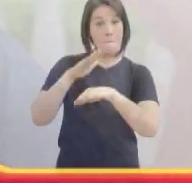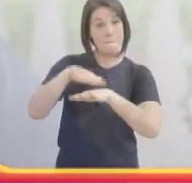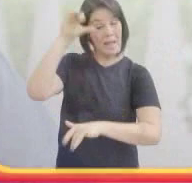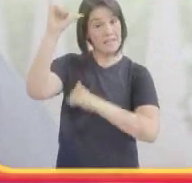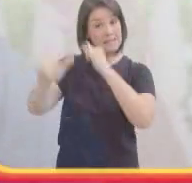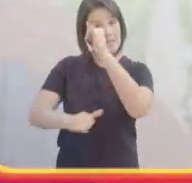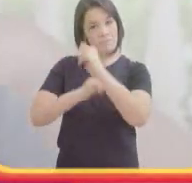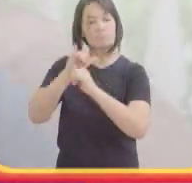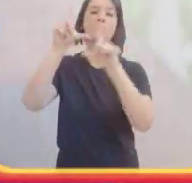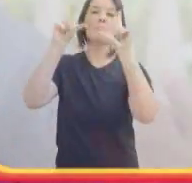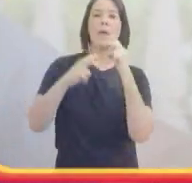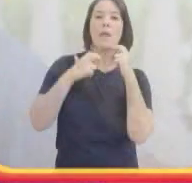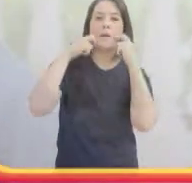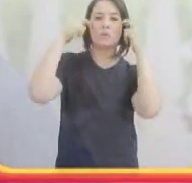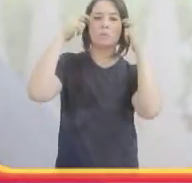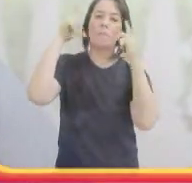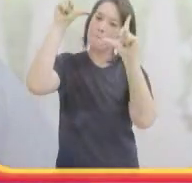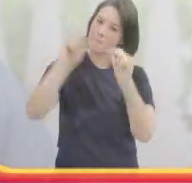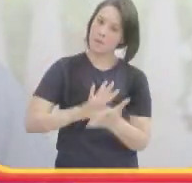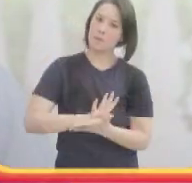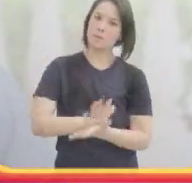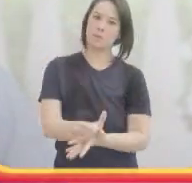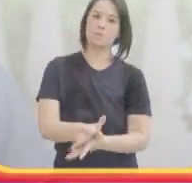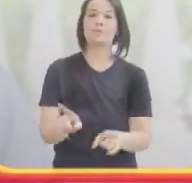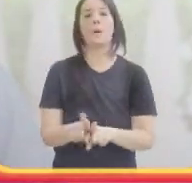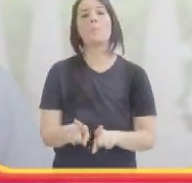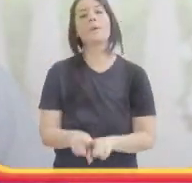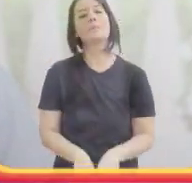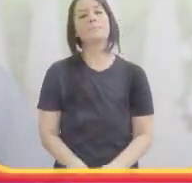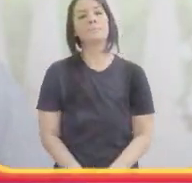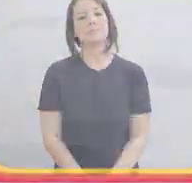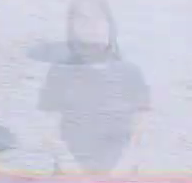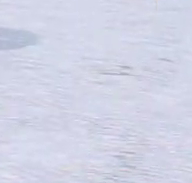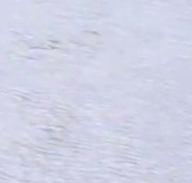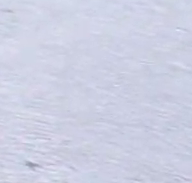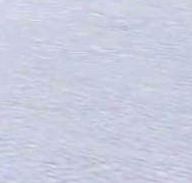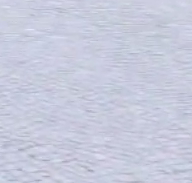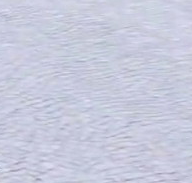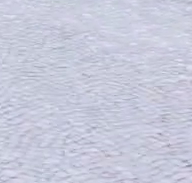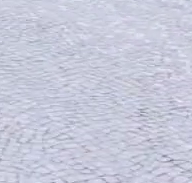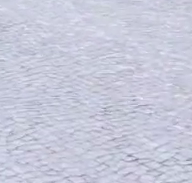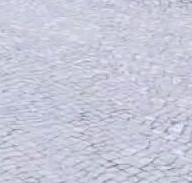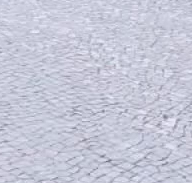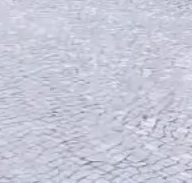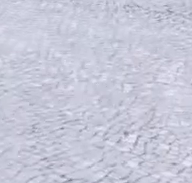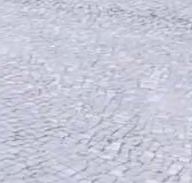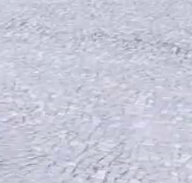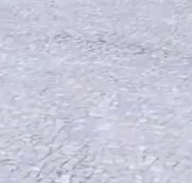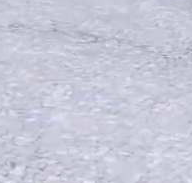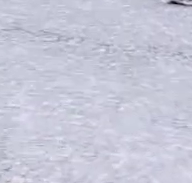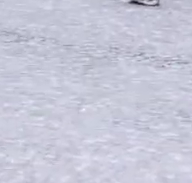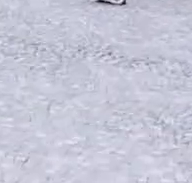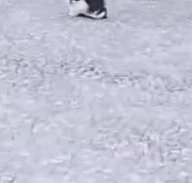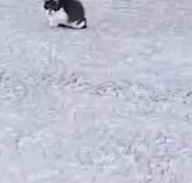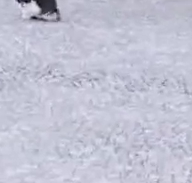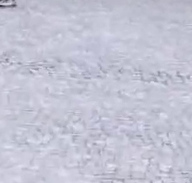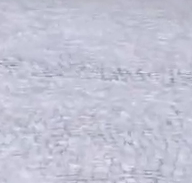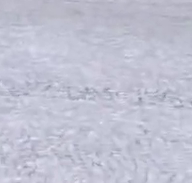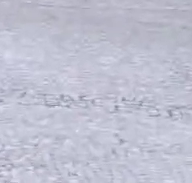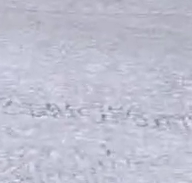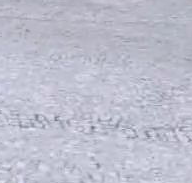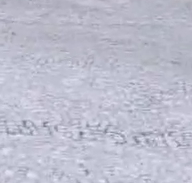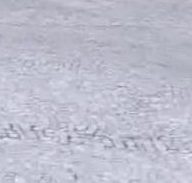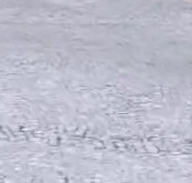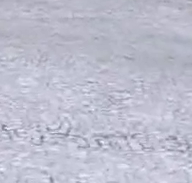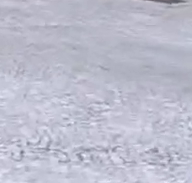informação, aí menos gafes, menos preconceito também. Jefferson continua caminhando pela calçada de pedras portuguesas. Um